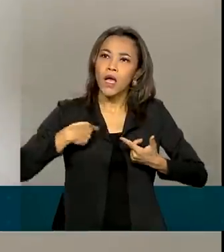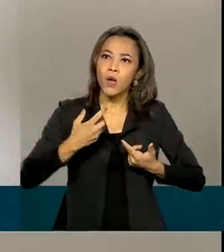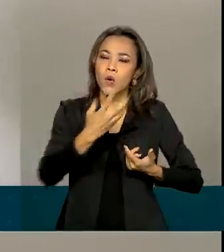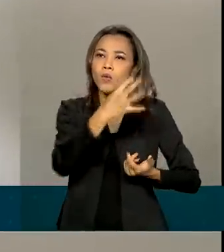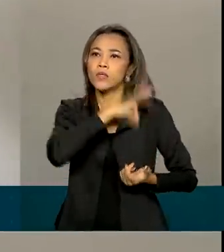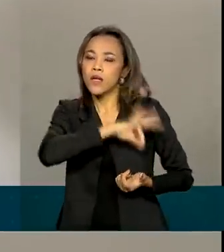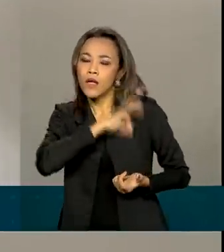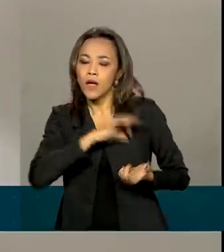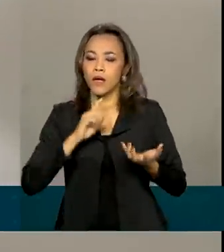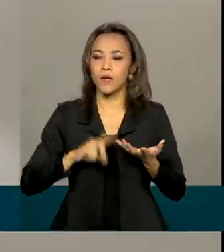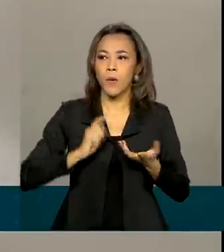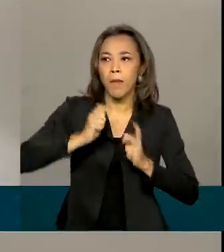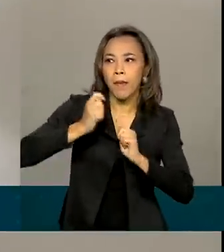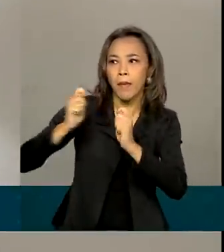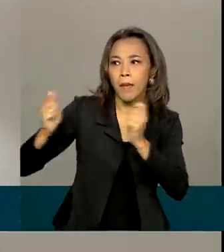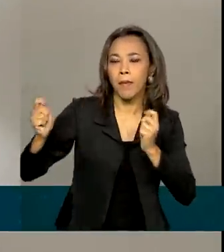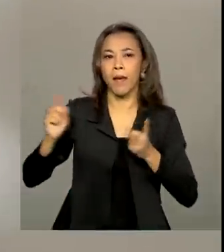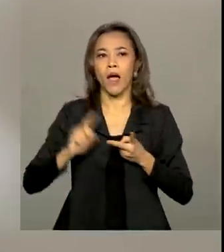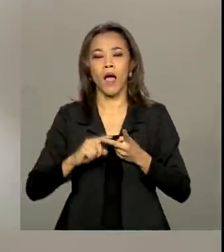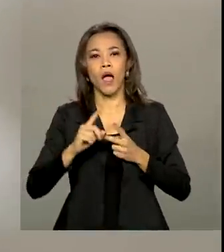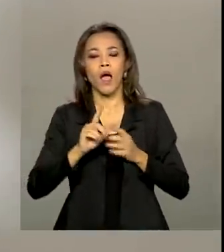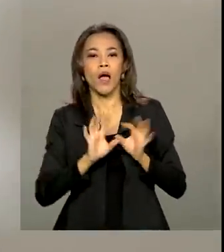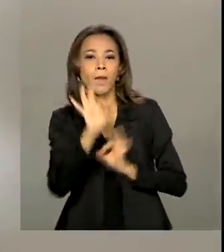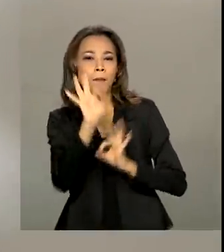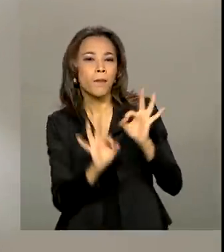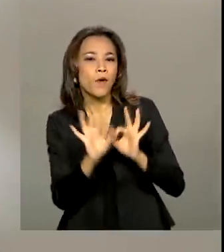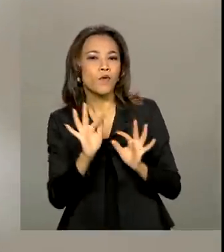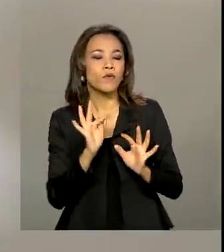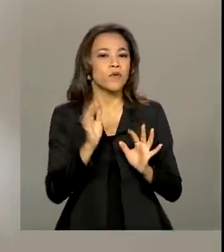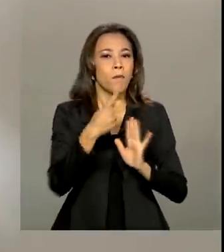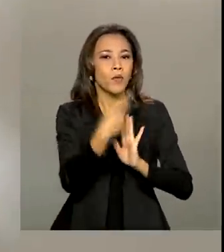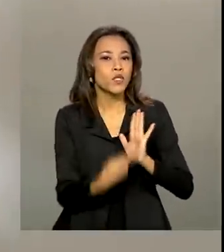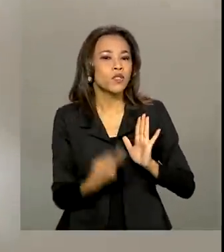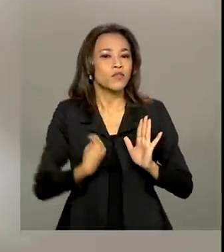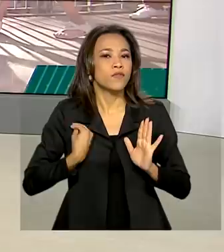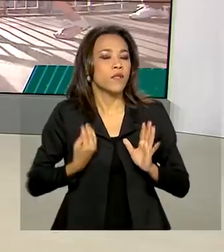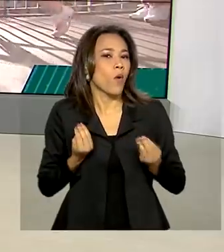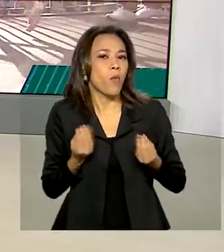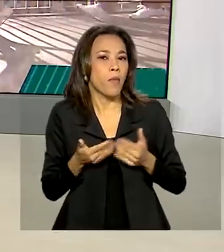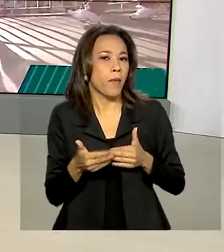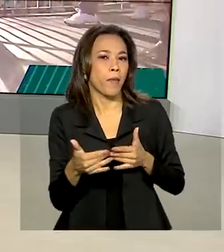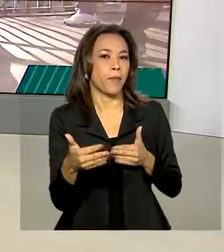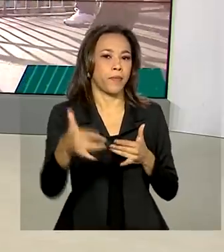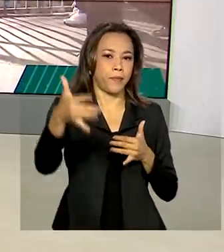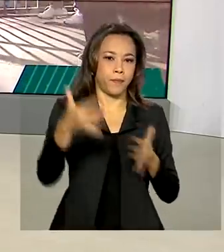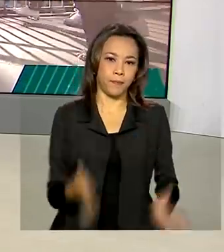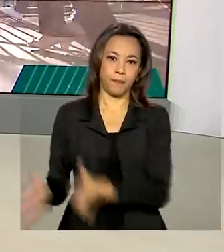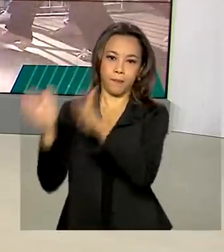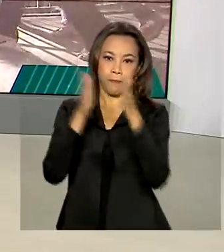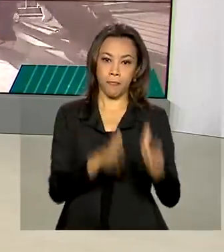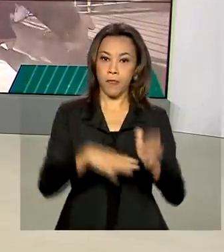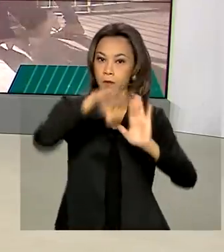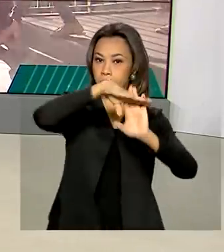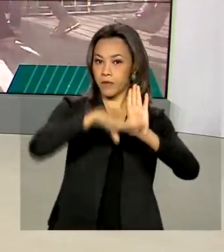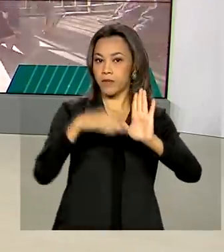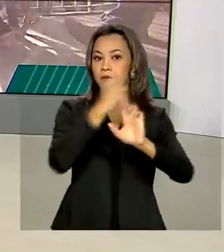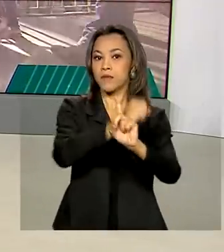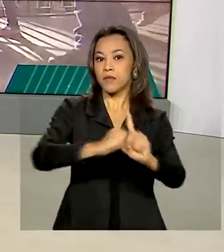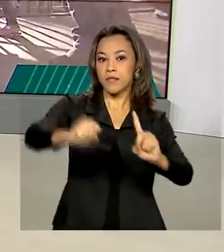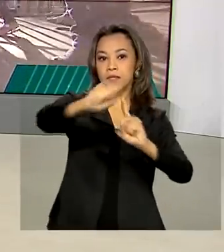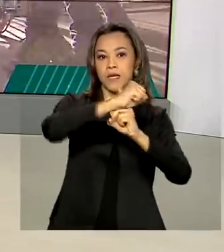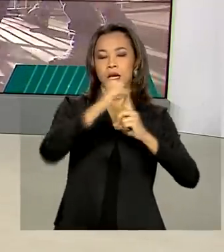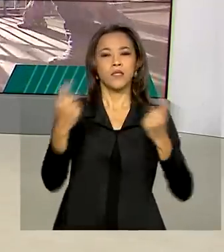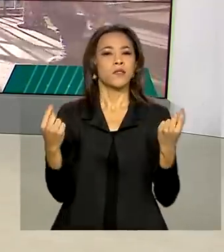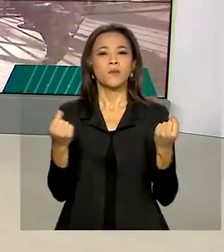despesas, dos seus projetos de vida e de quando e como você vai realizá-los. Os programas sociais para combater os